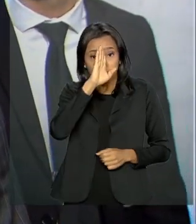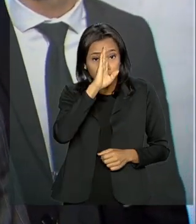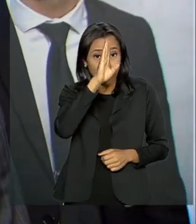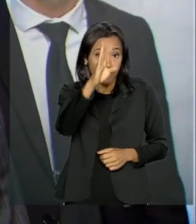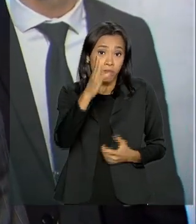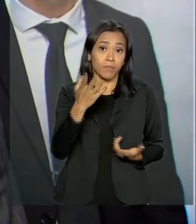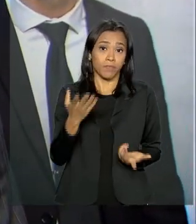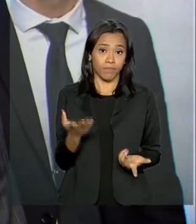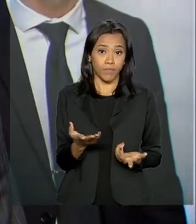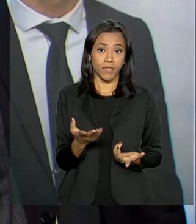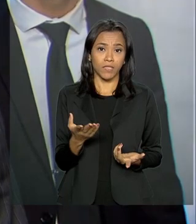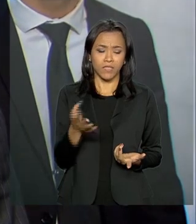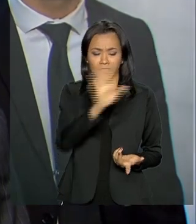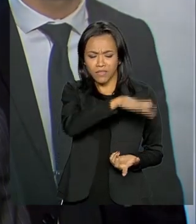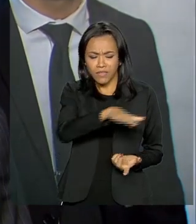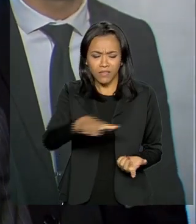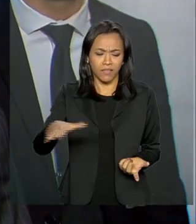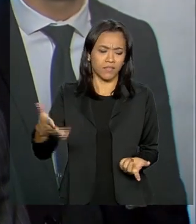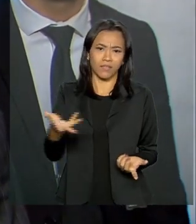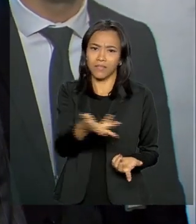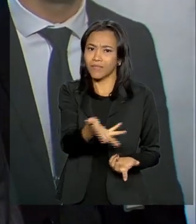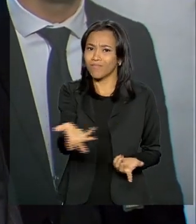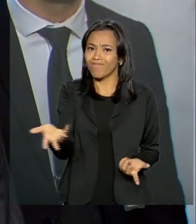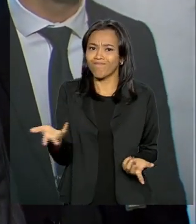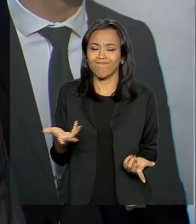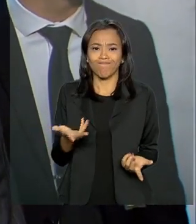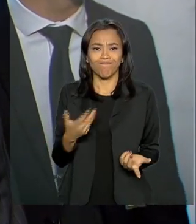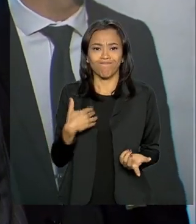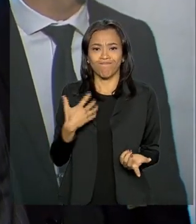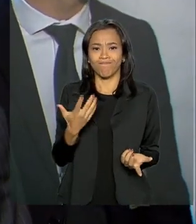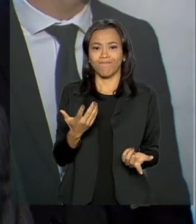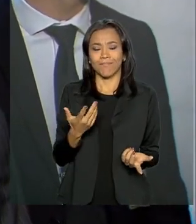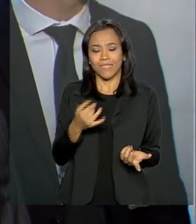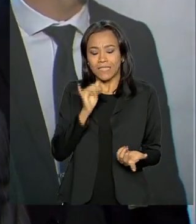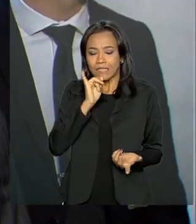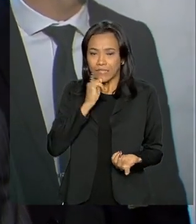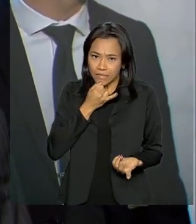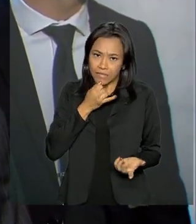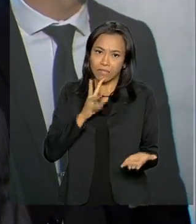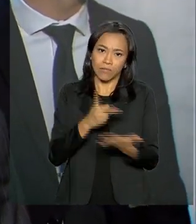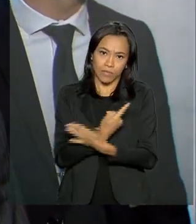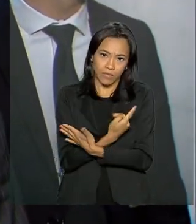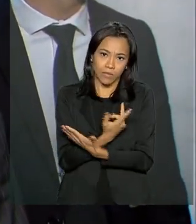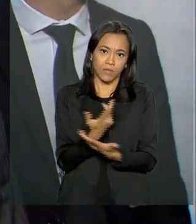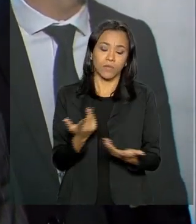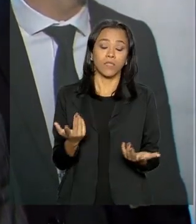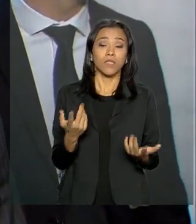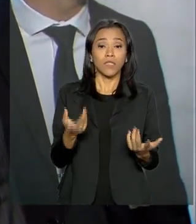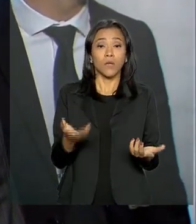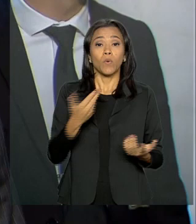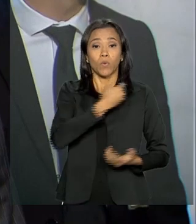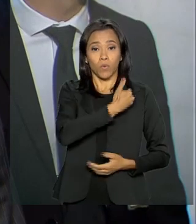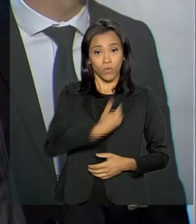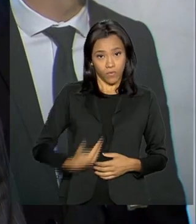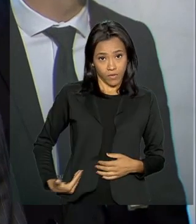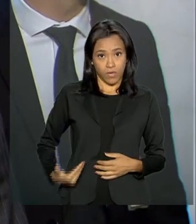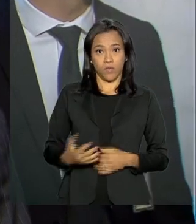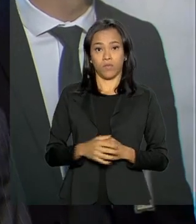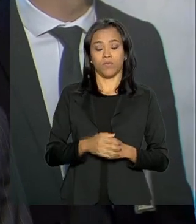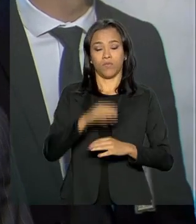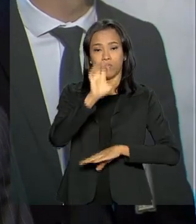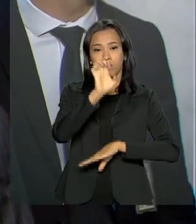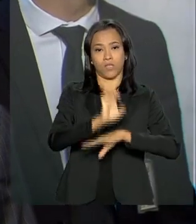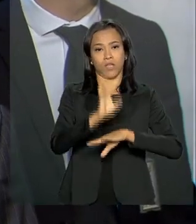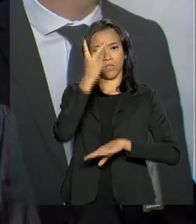vitimando crianças. Isso é lamentável. O governo do estado de São Paulo já está